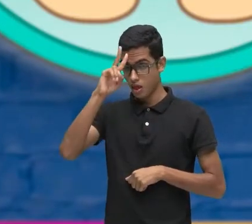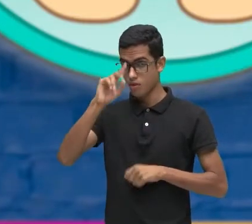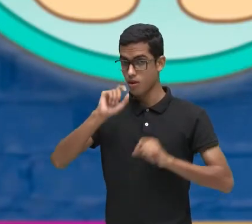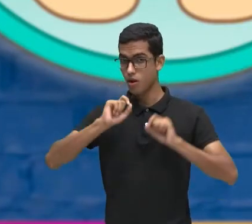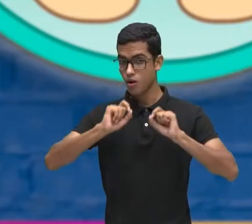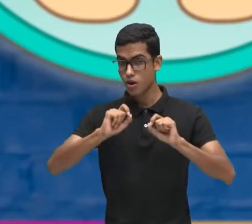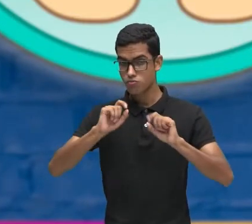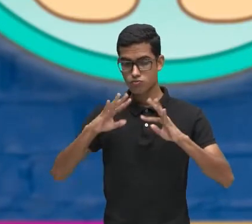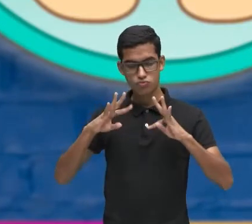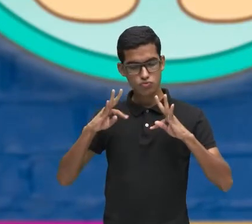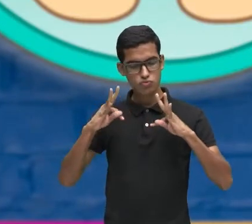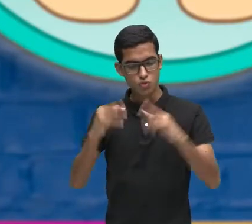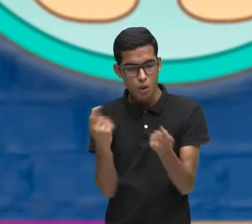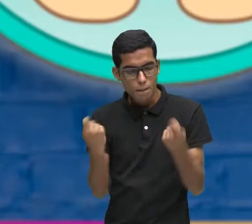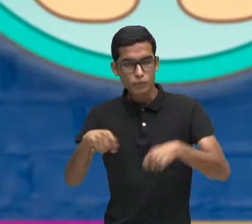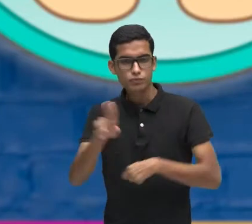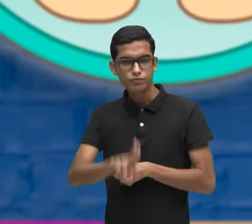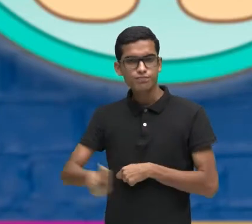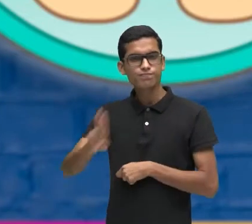Utilizado